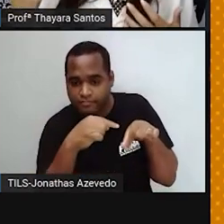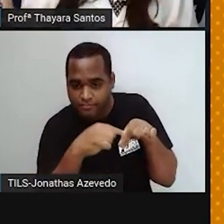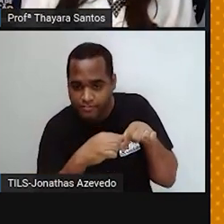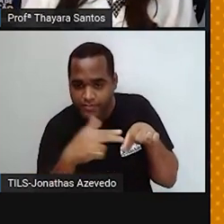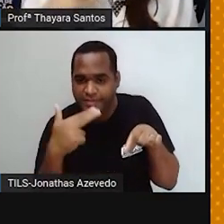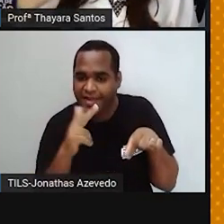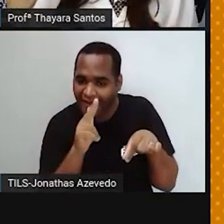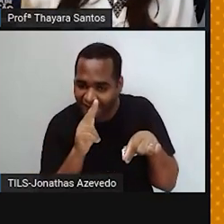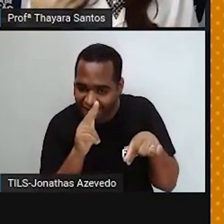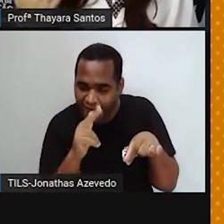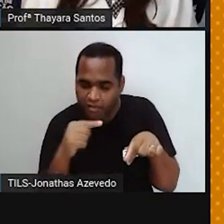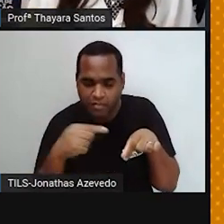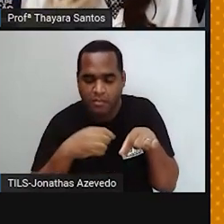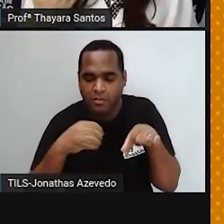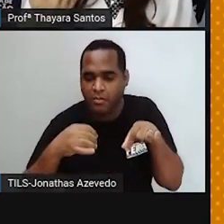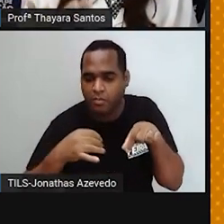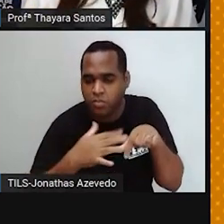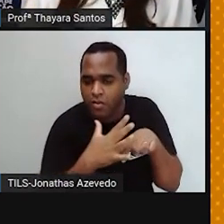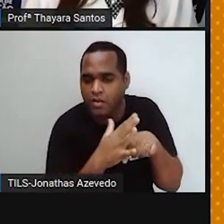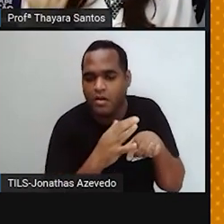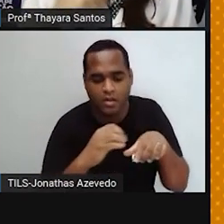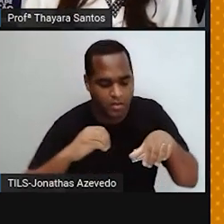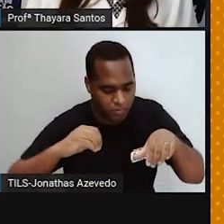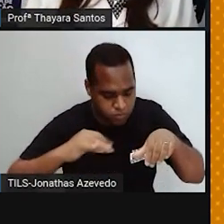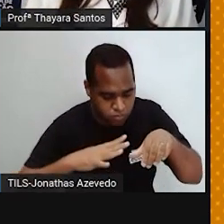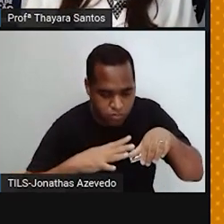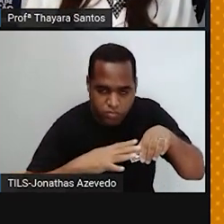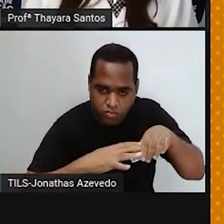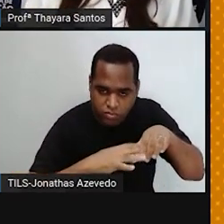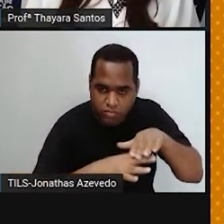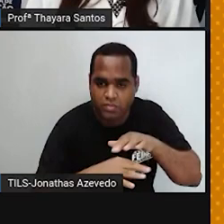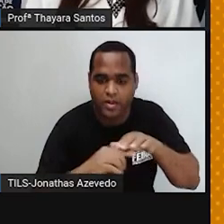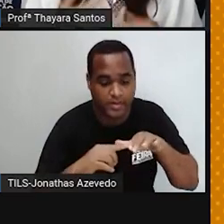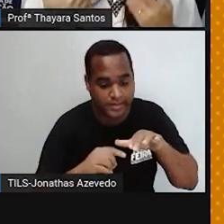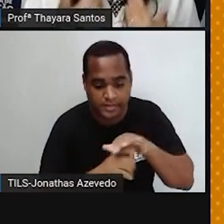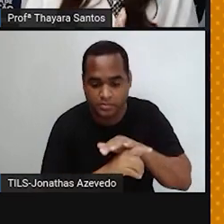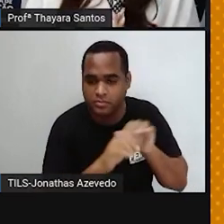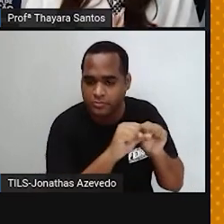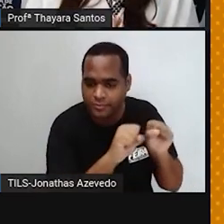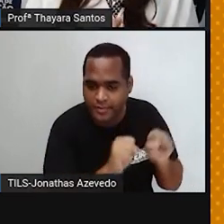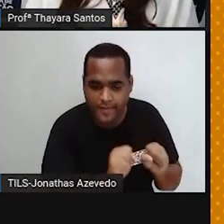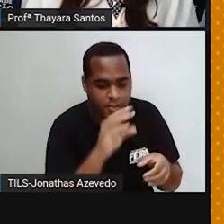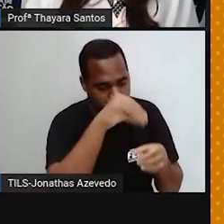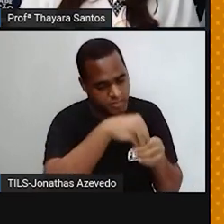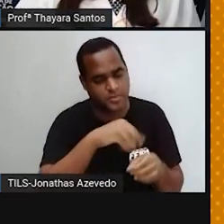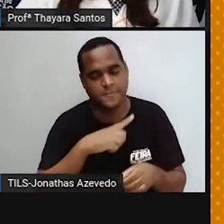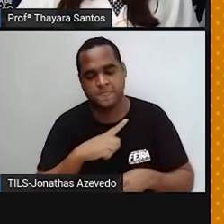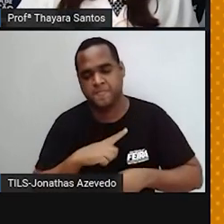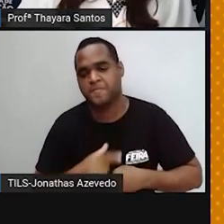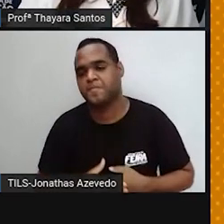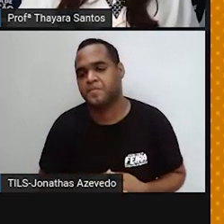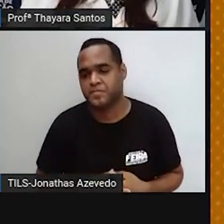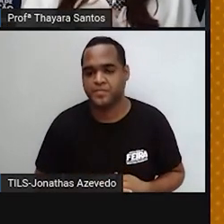permitir a entrada do espermatozoide lá no seu sistema reprodutor internamente.